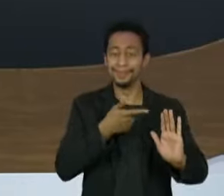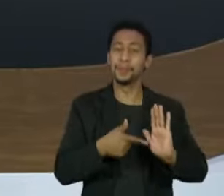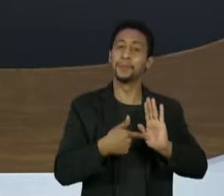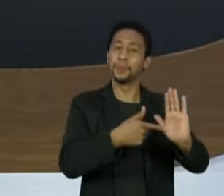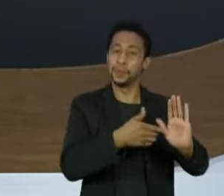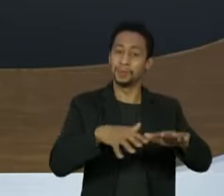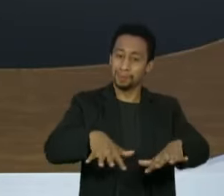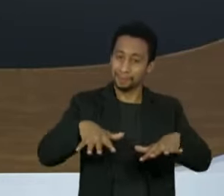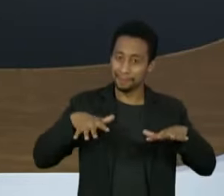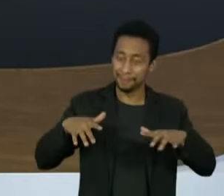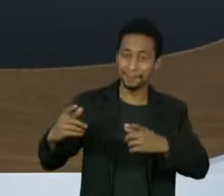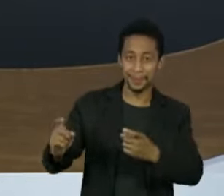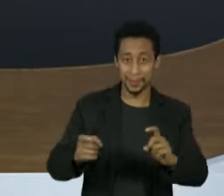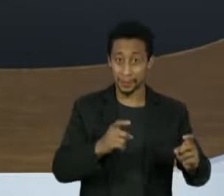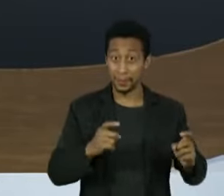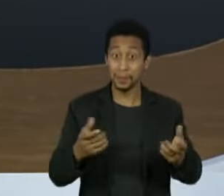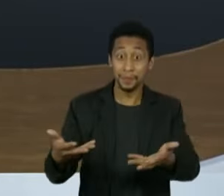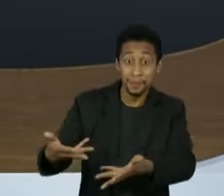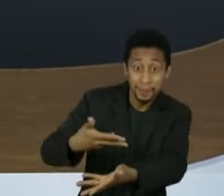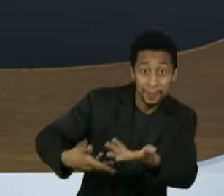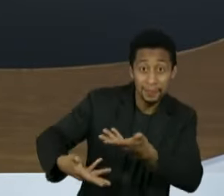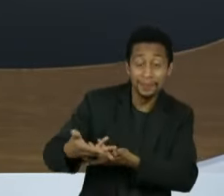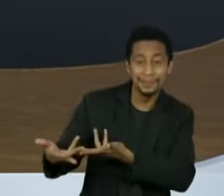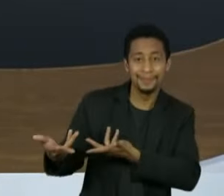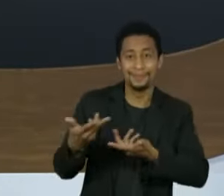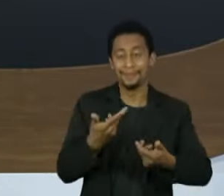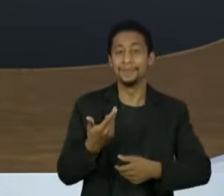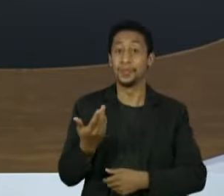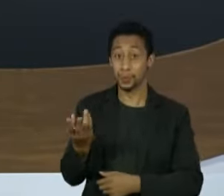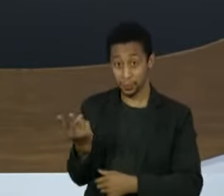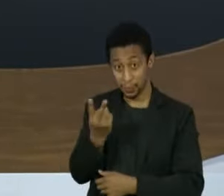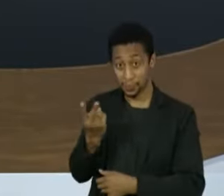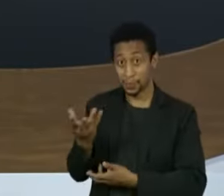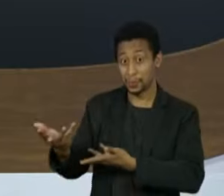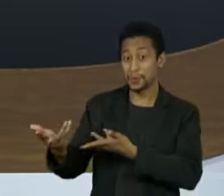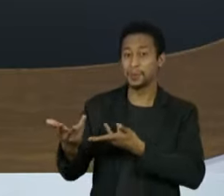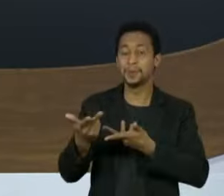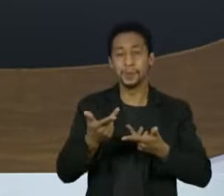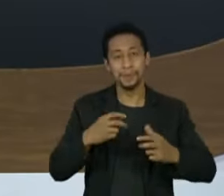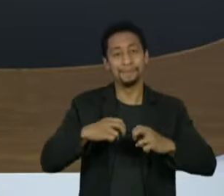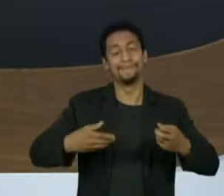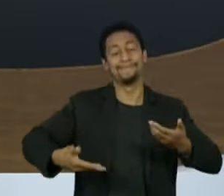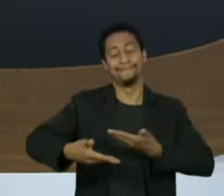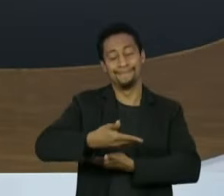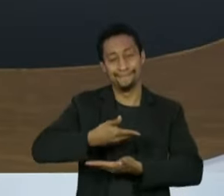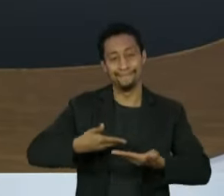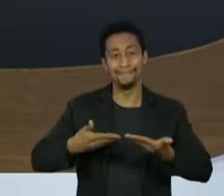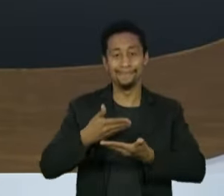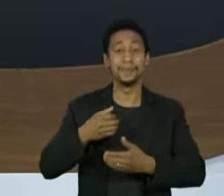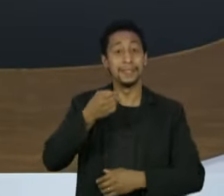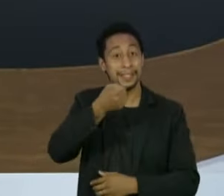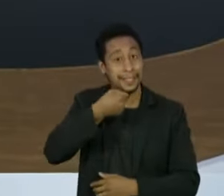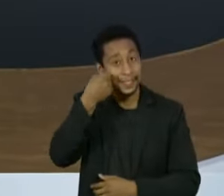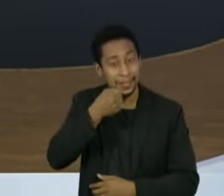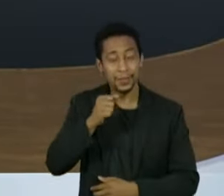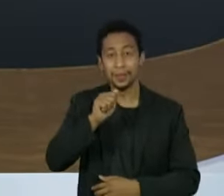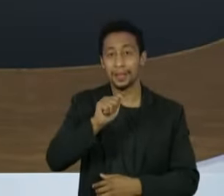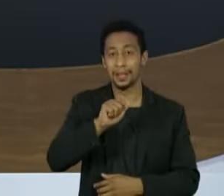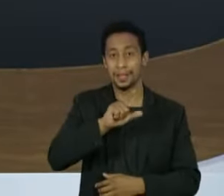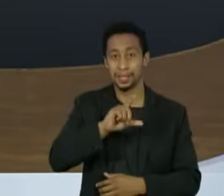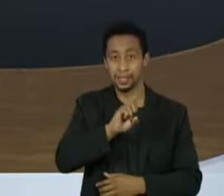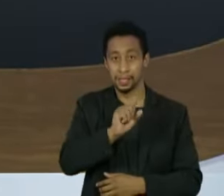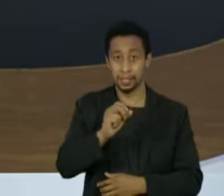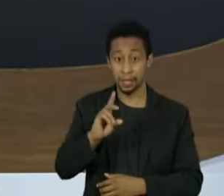Vamos alargar a Roda, porque hoje ela é dupla. Conosco aqui, nos estúdios do Roda, os senadores Alessandro Vieira, de